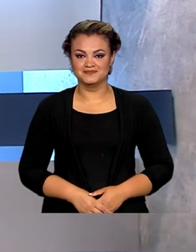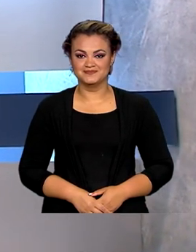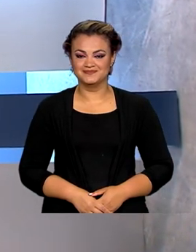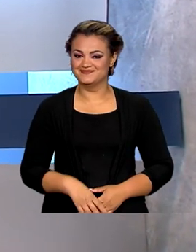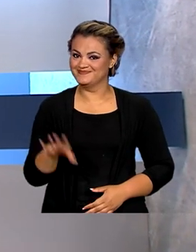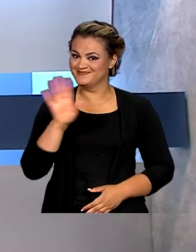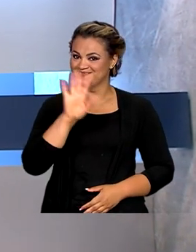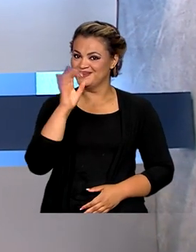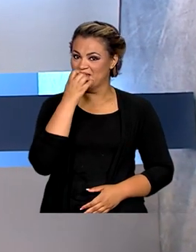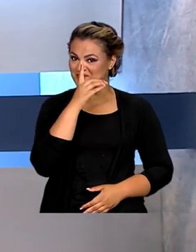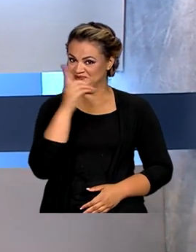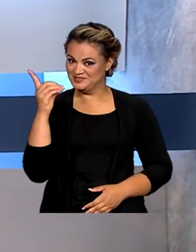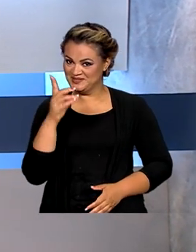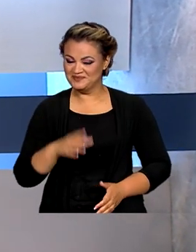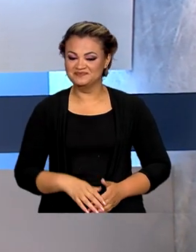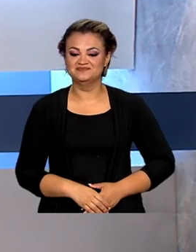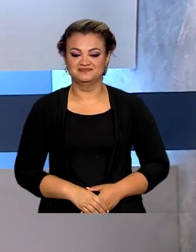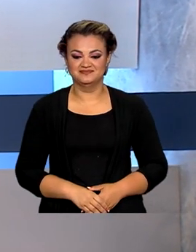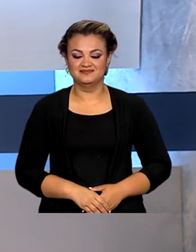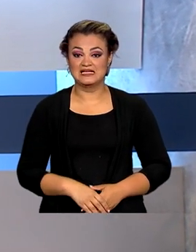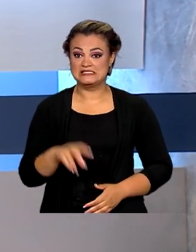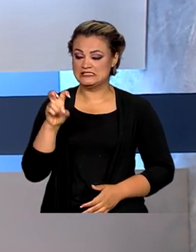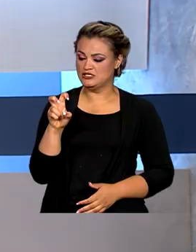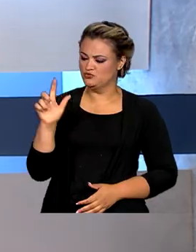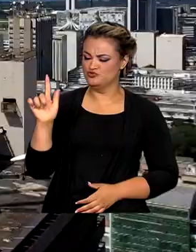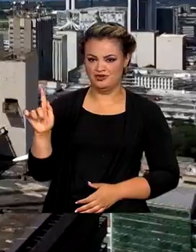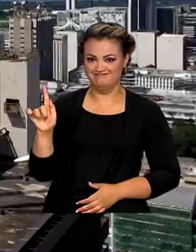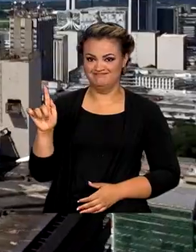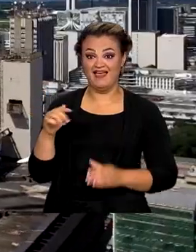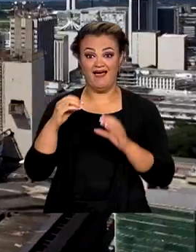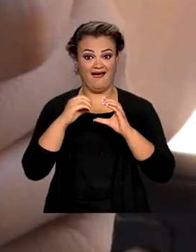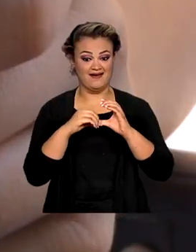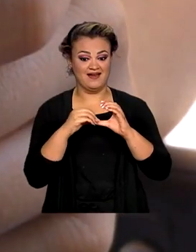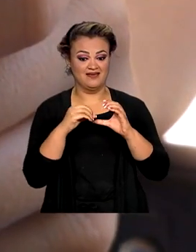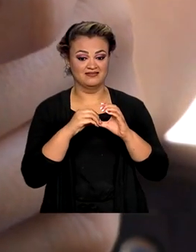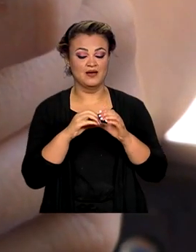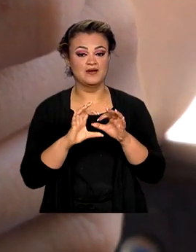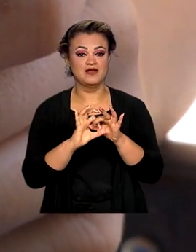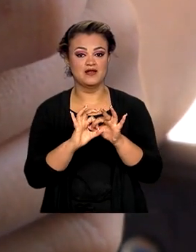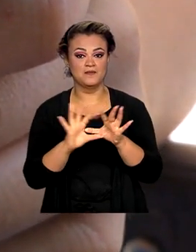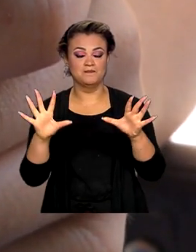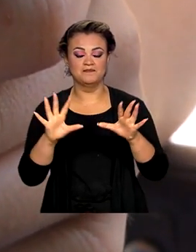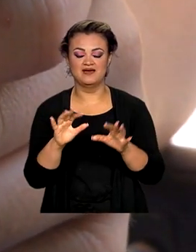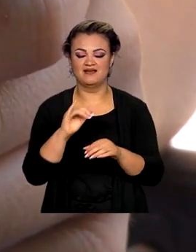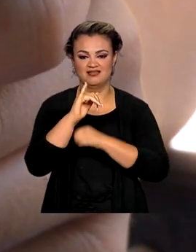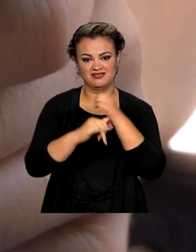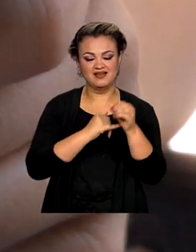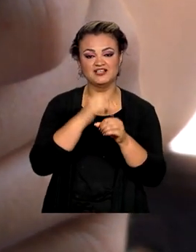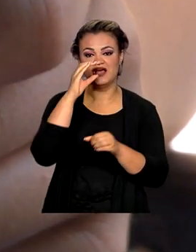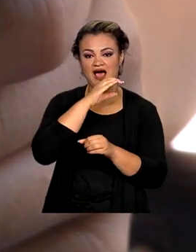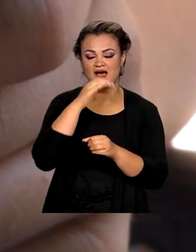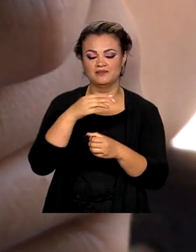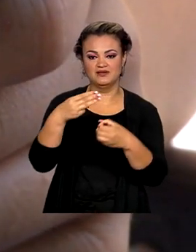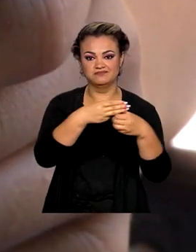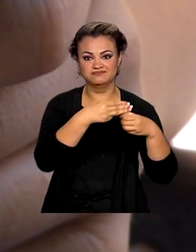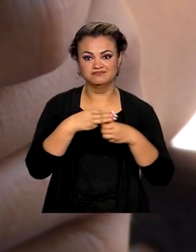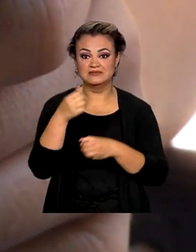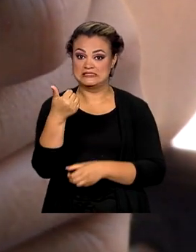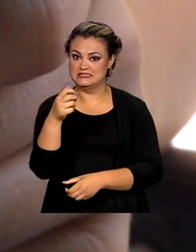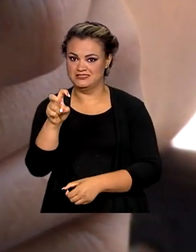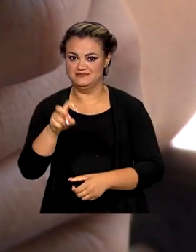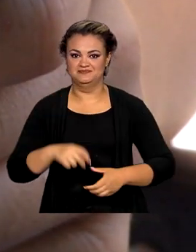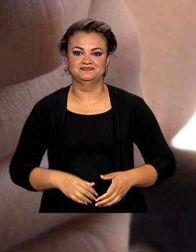Olá, bom dia! 5G, a Anatel antecipa a liberação da internet rápida em 15